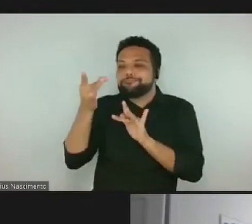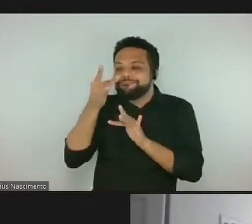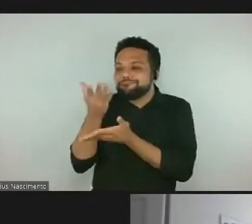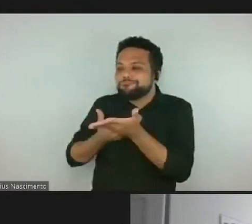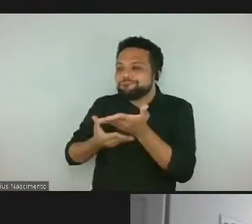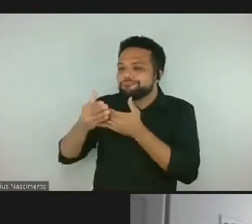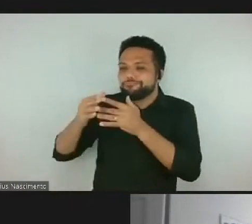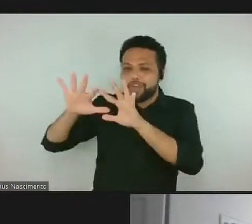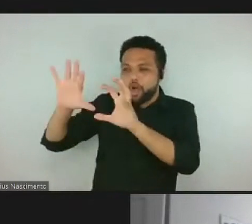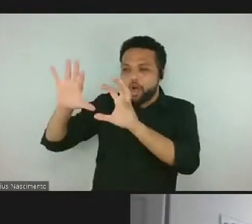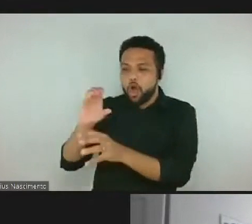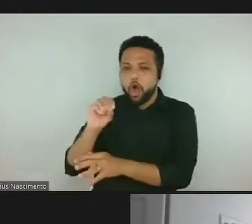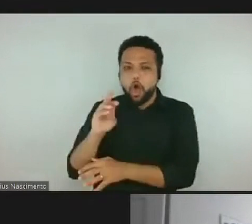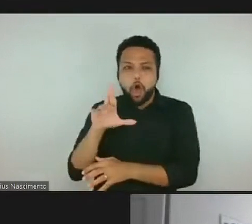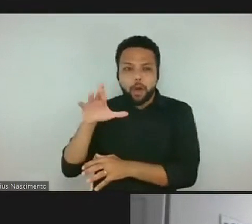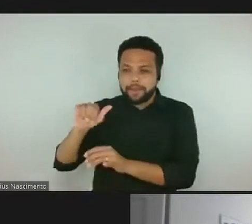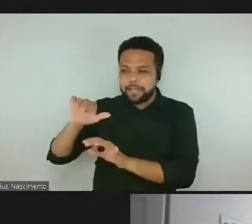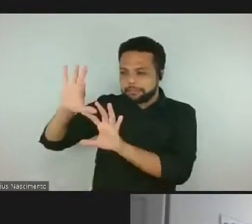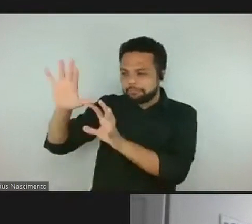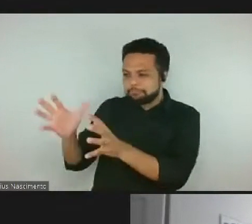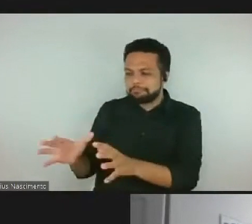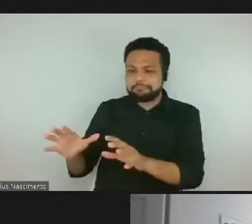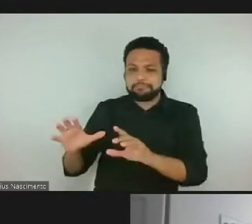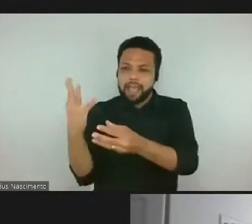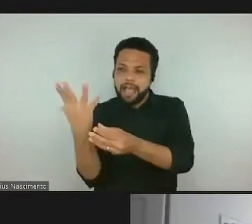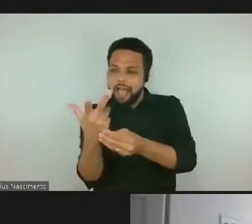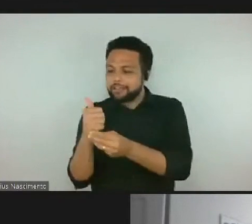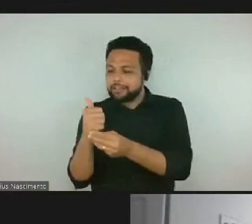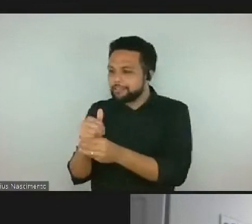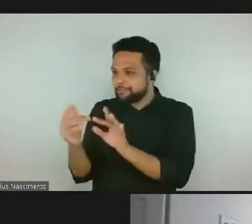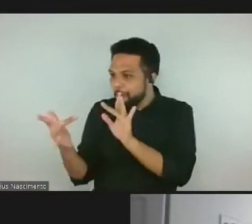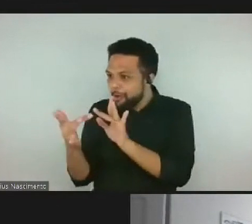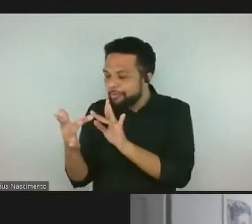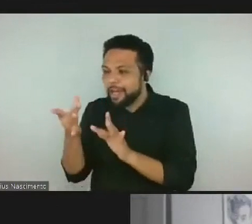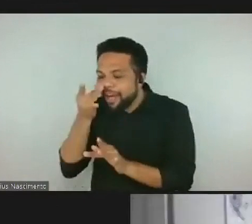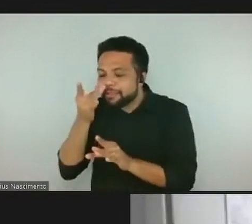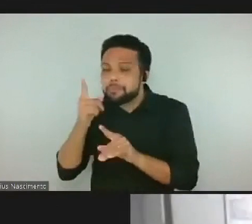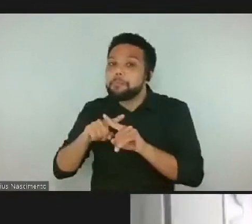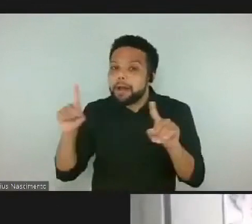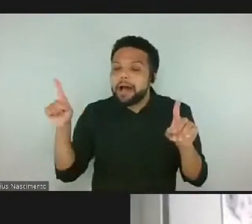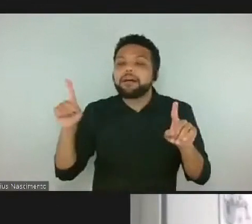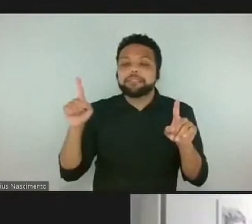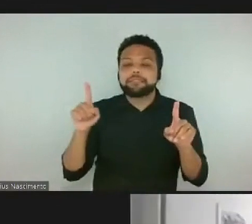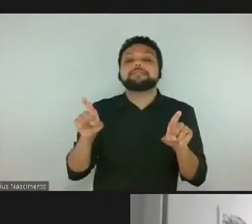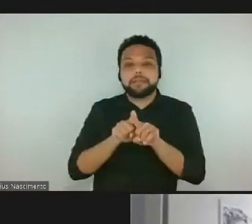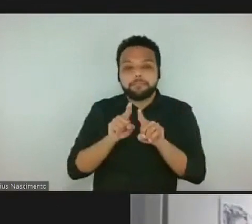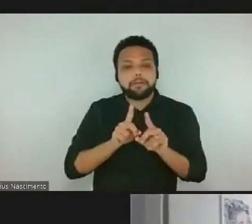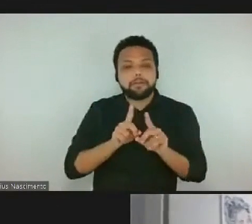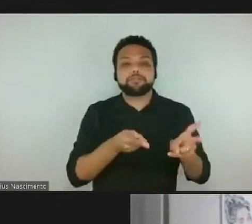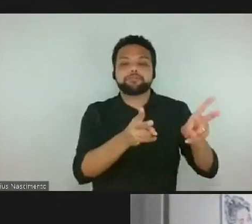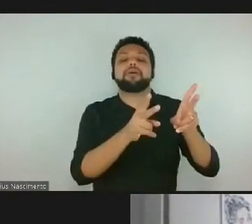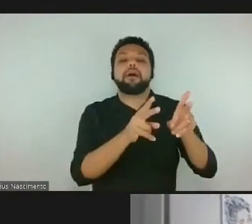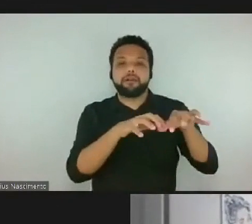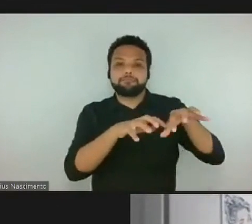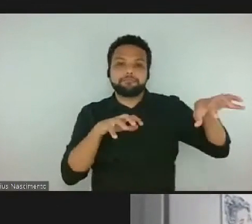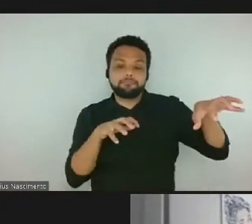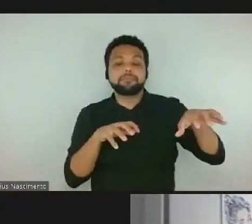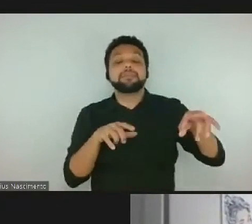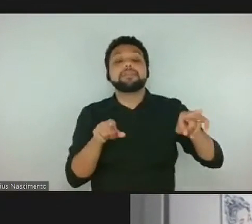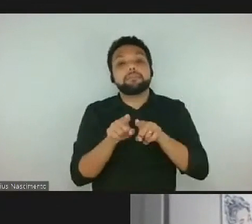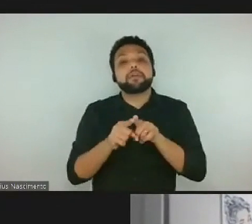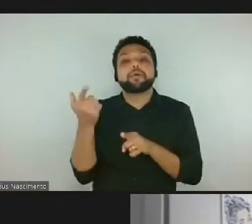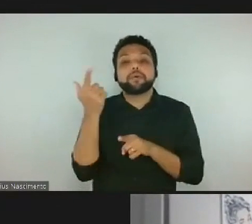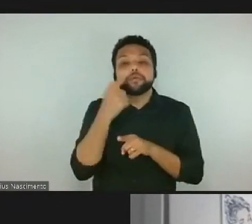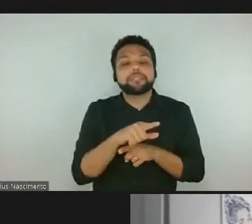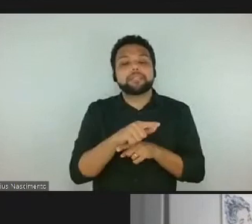obras, mas, de qualquer maneira, a ideia é manter sempre as atividades à distância, até para poder atingir mais pessoas do público.